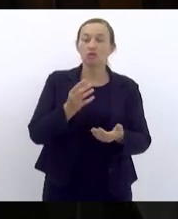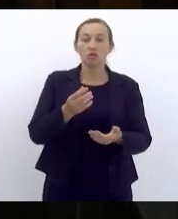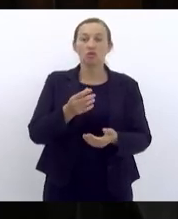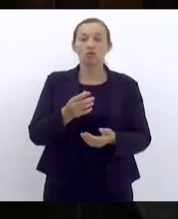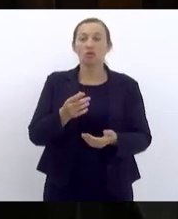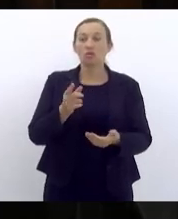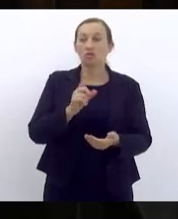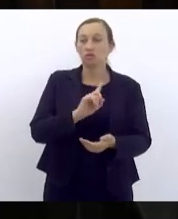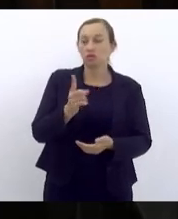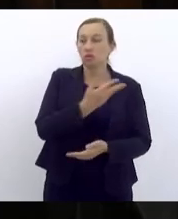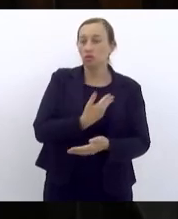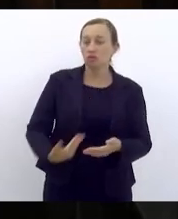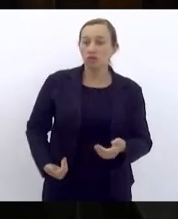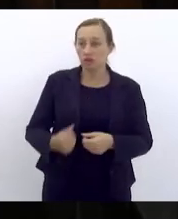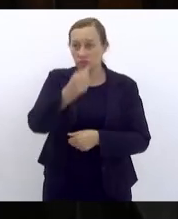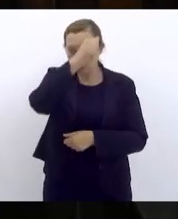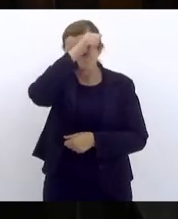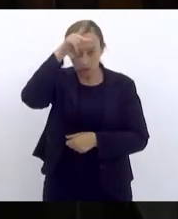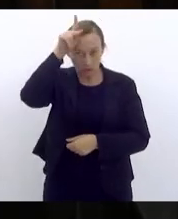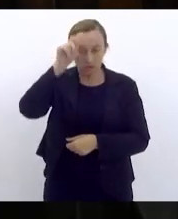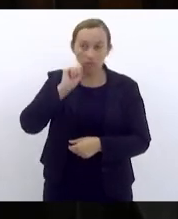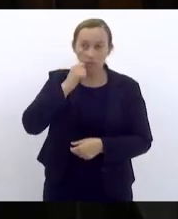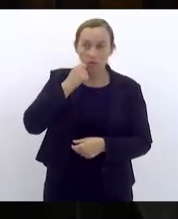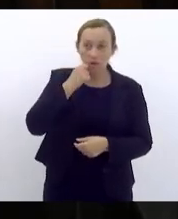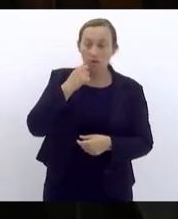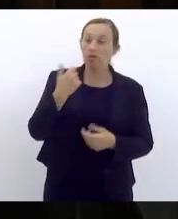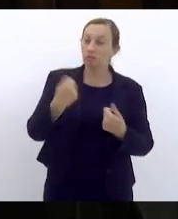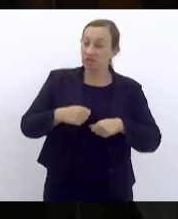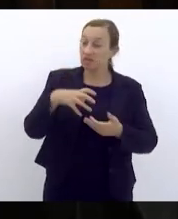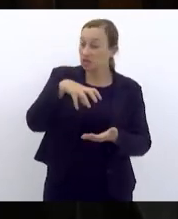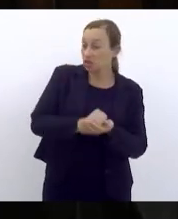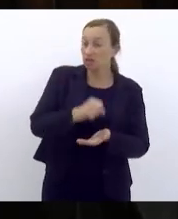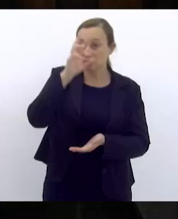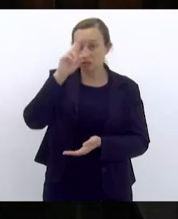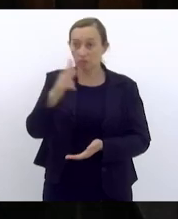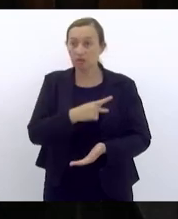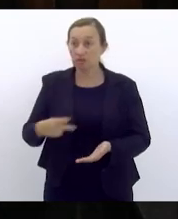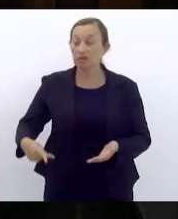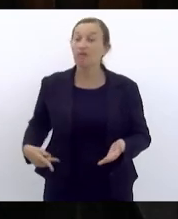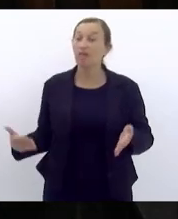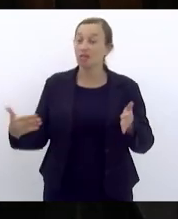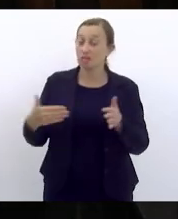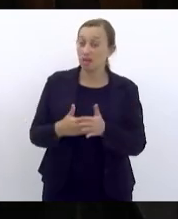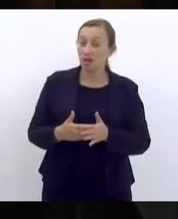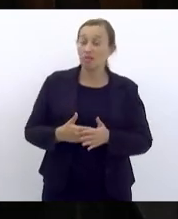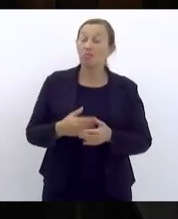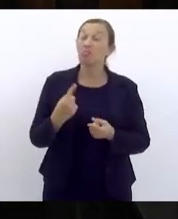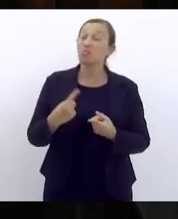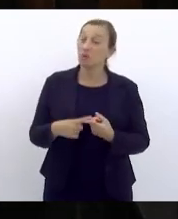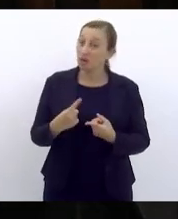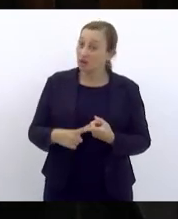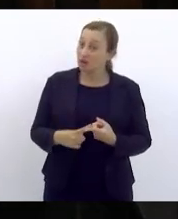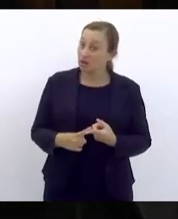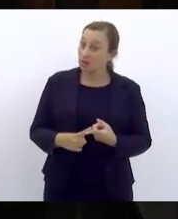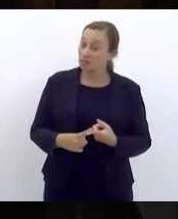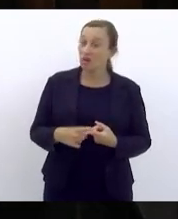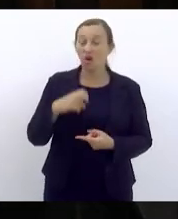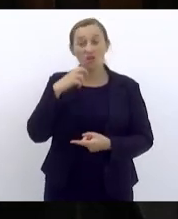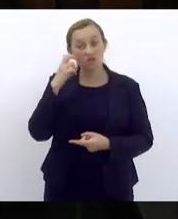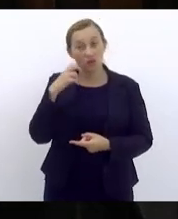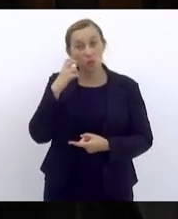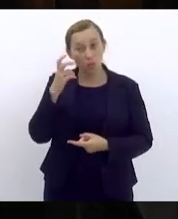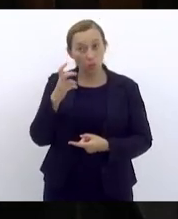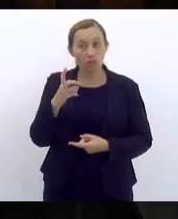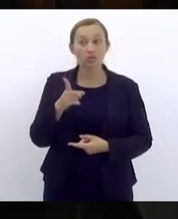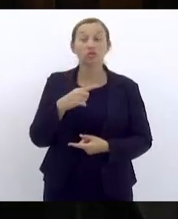eu precisava fazer esse registro aqui seu presidente até porque é uma vergonha